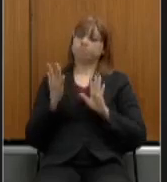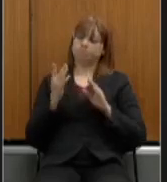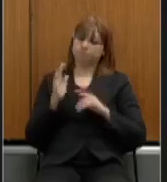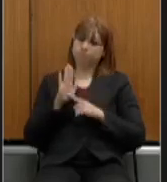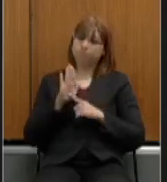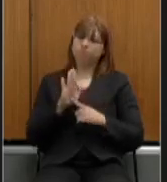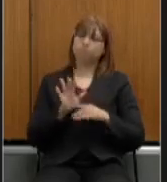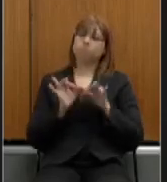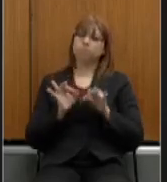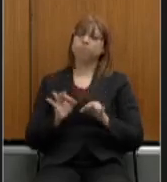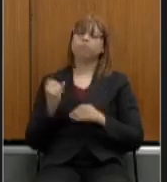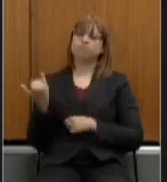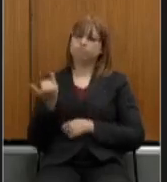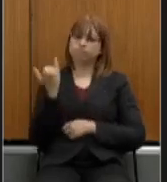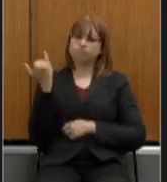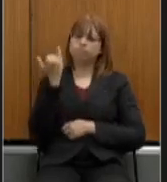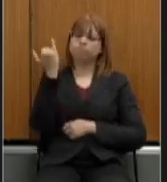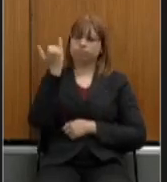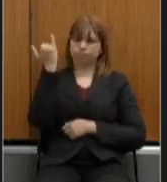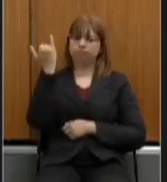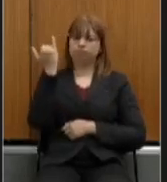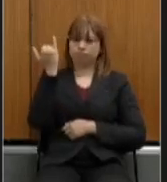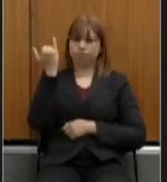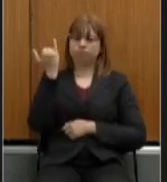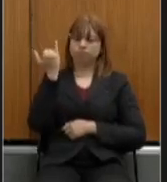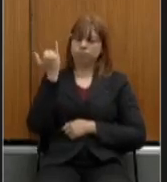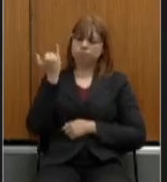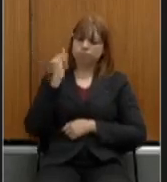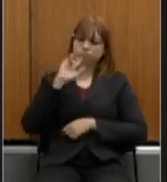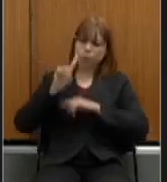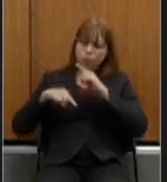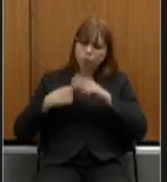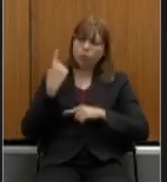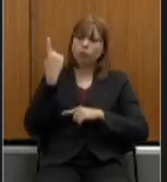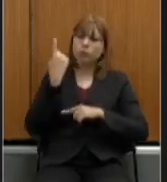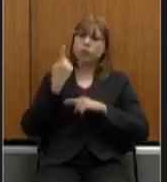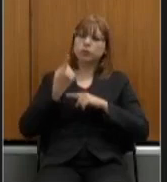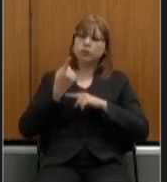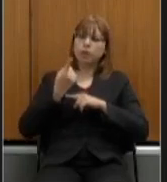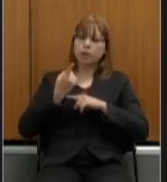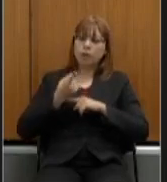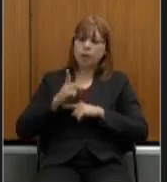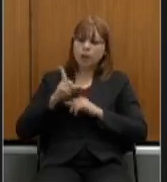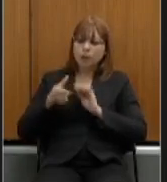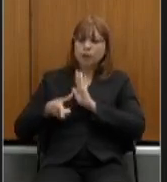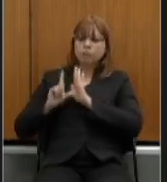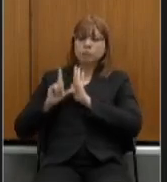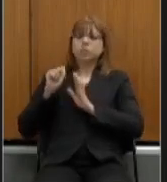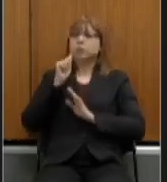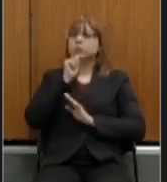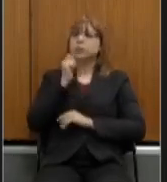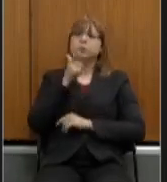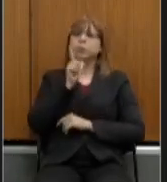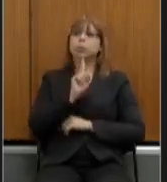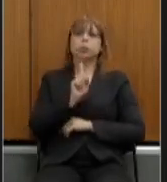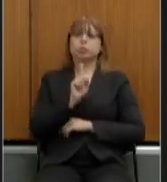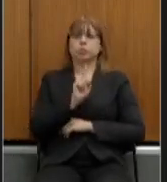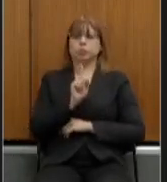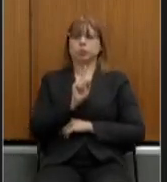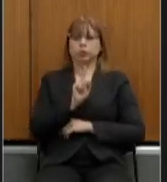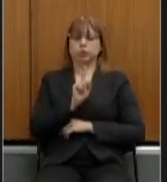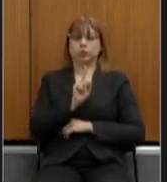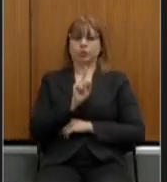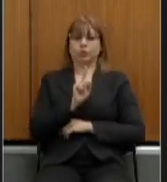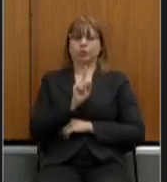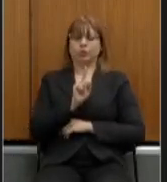a importância de evoluirmos aquilo que nós não tínhamos conseguido fazer na